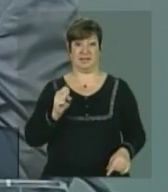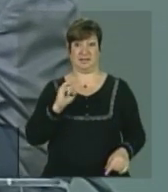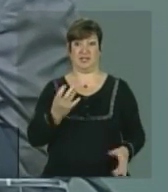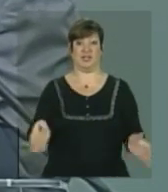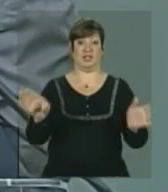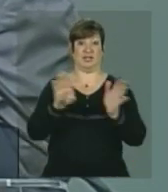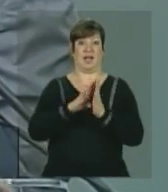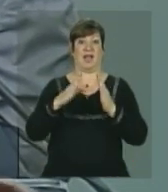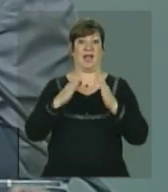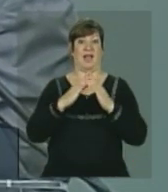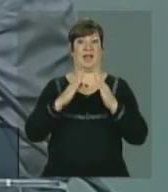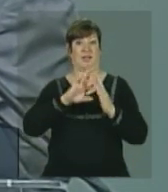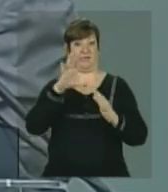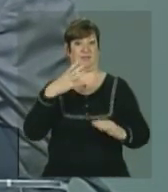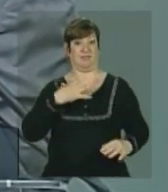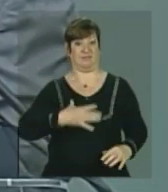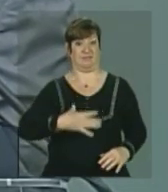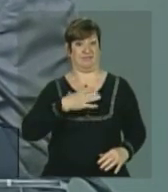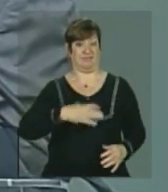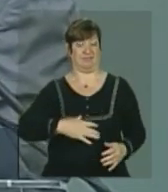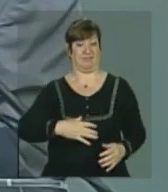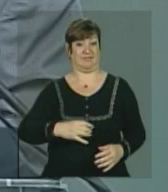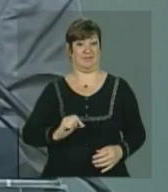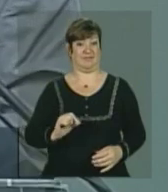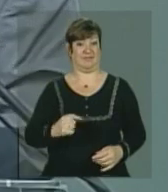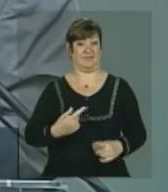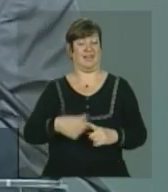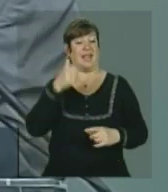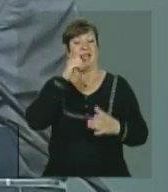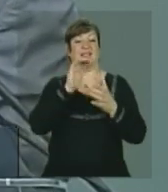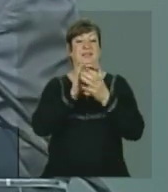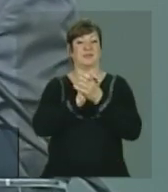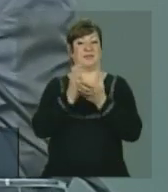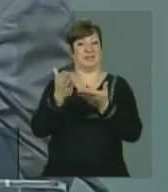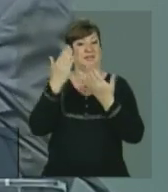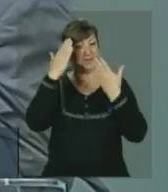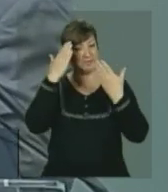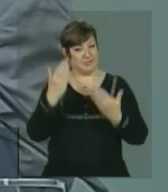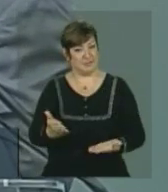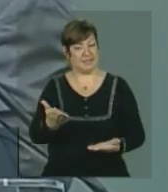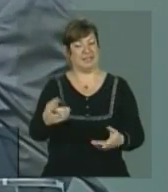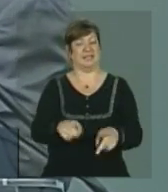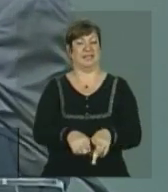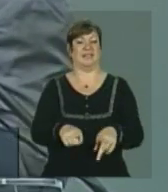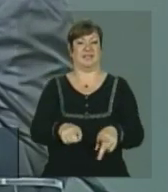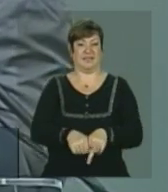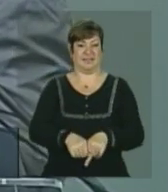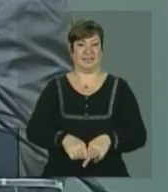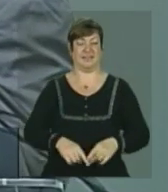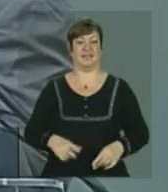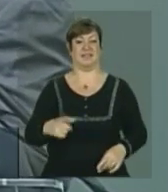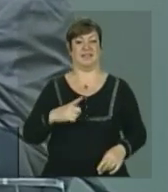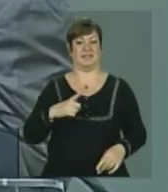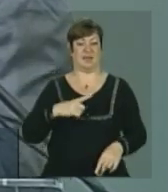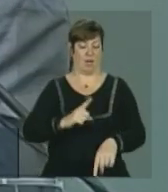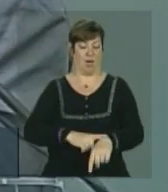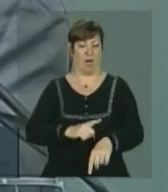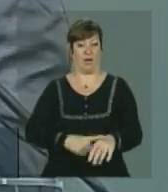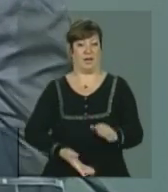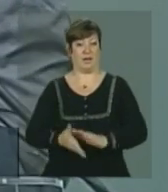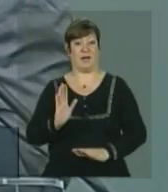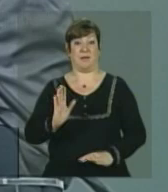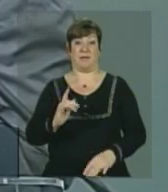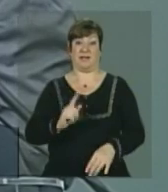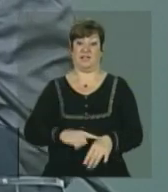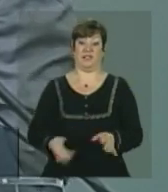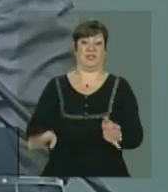em casa, fechadura de casa está trocada, que é a minha esposa, Kelly, está presente aqui. Nós temos horário para sair, mas não temos